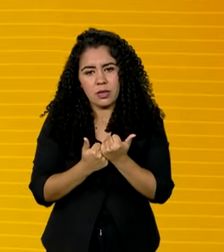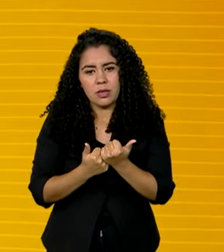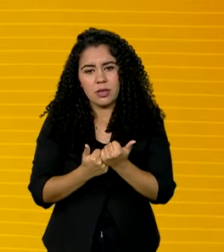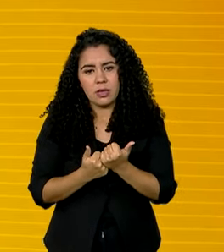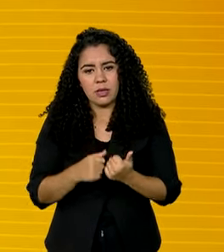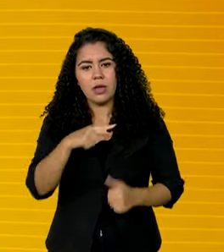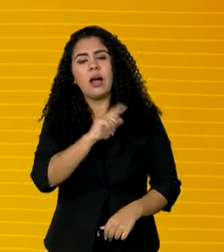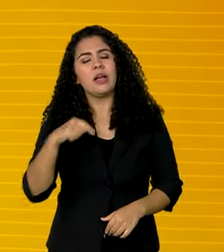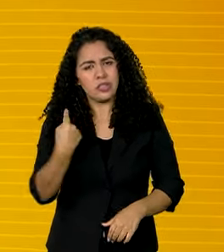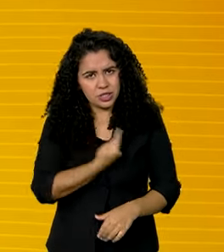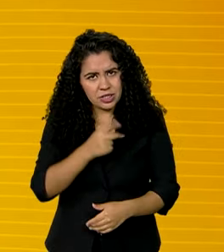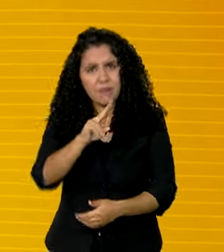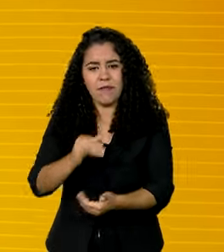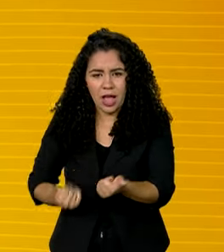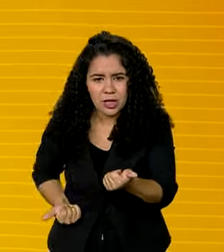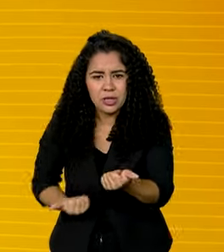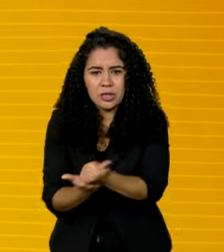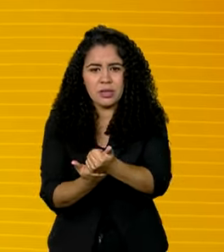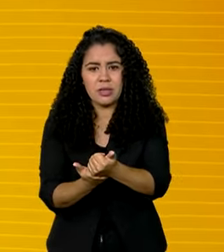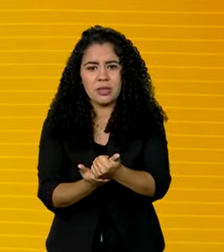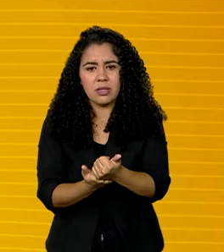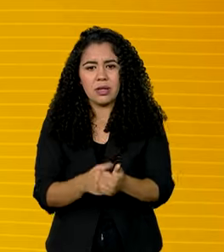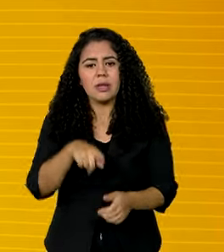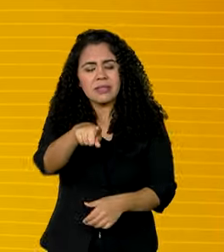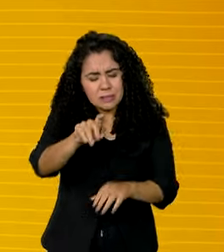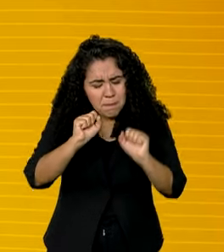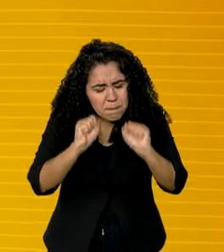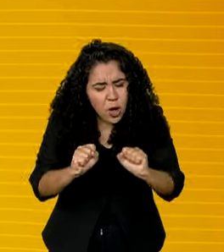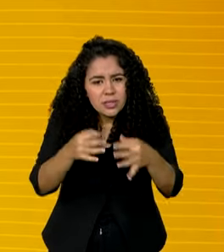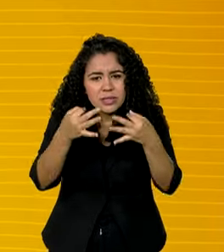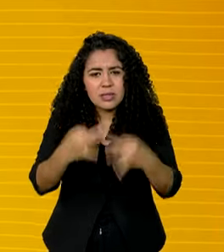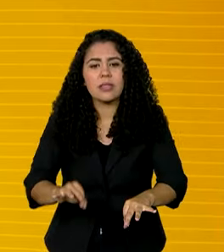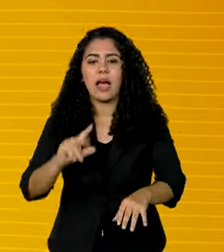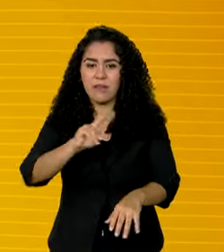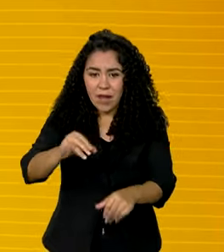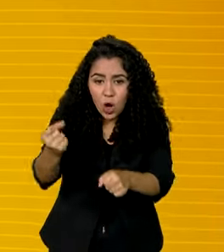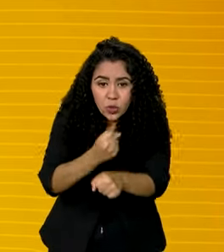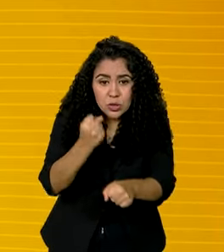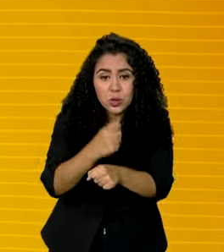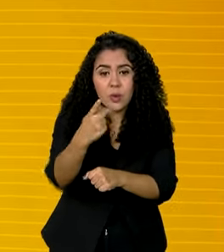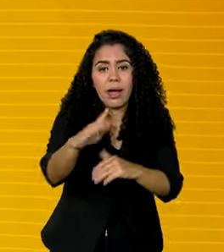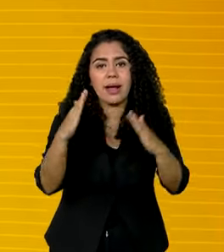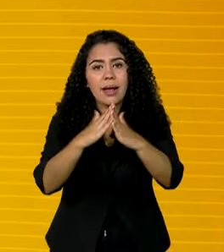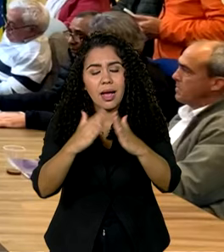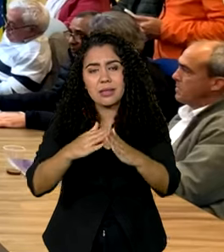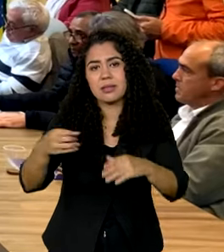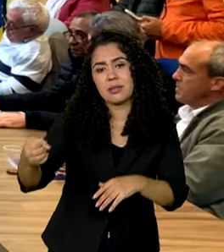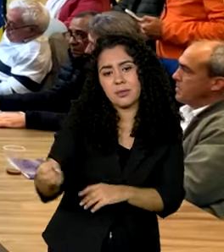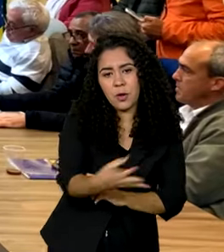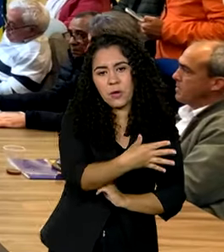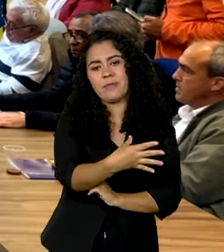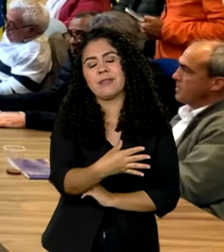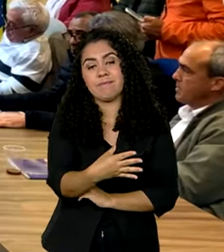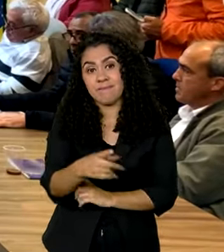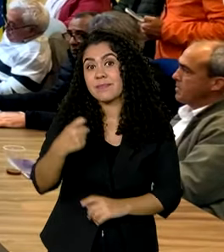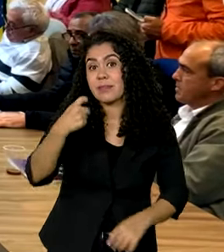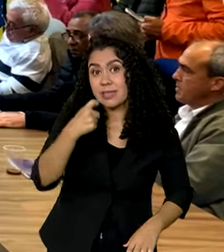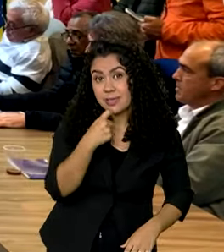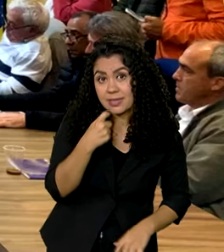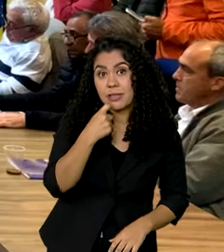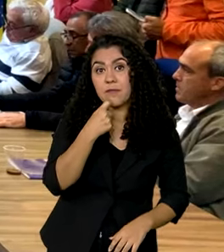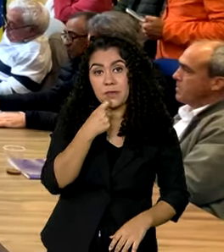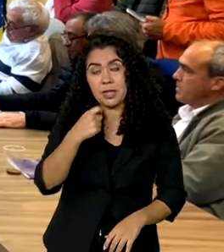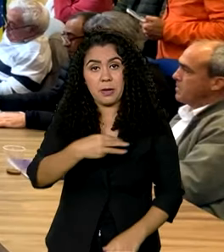pode ter certeza, mas vamos construir a sua casa nova, num outro lugar mais seguro. Na sexta-feira, o